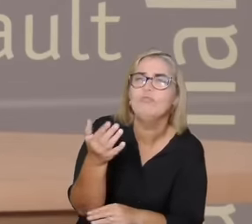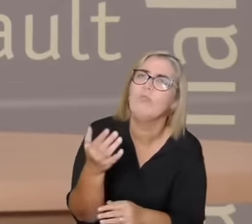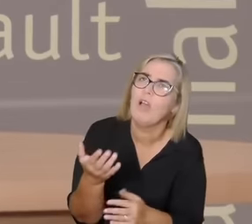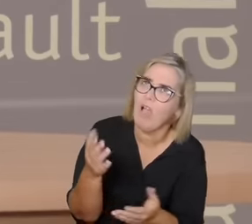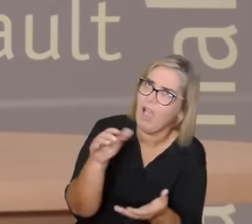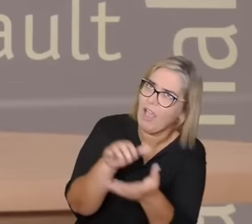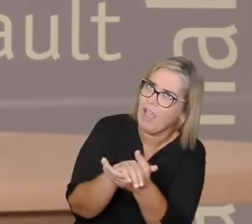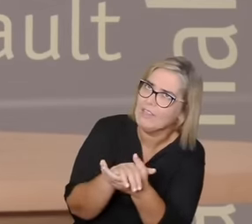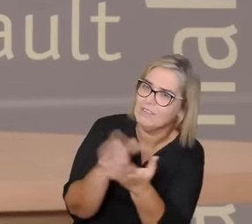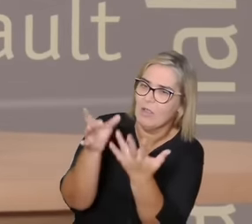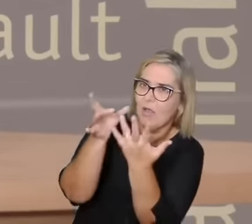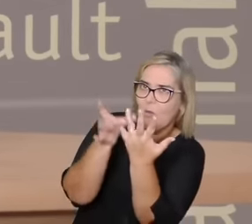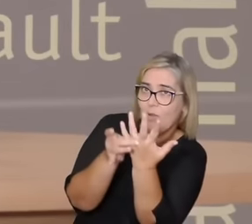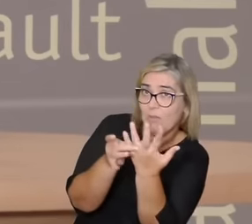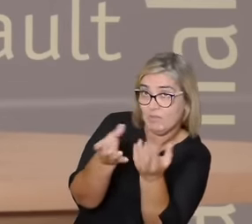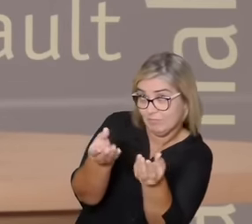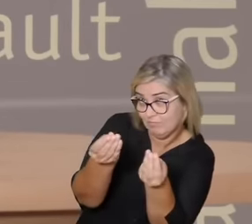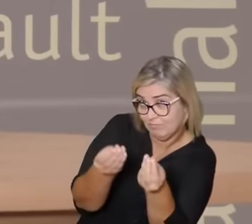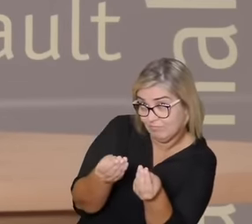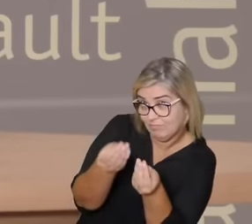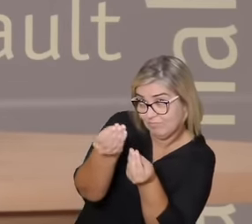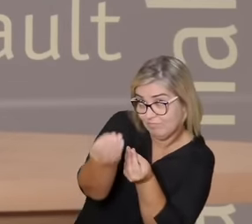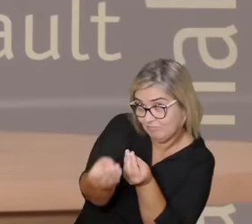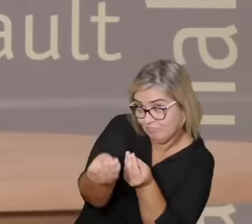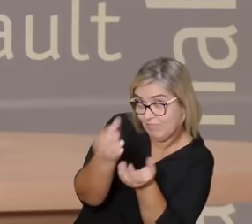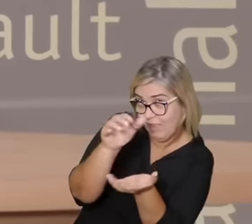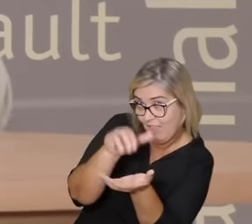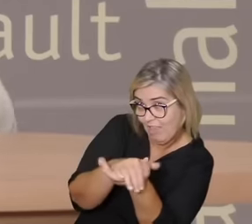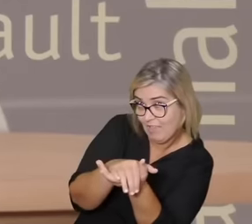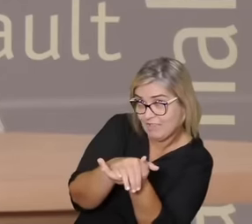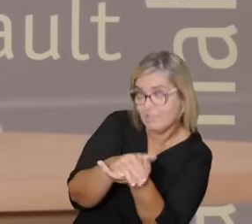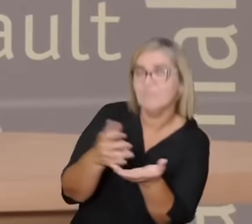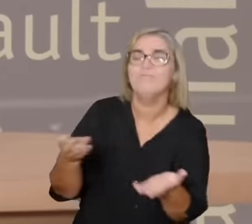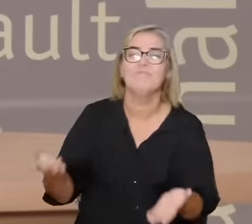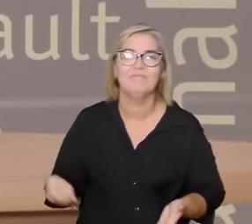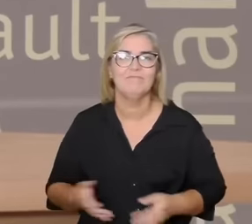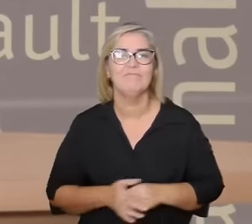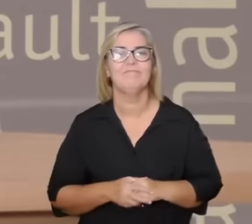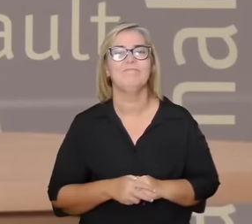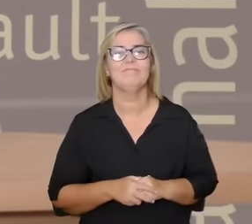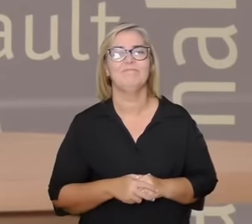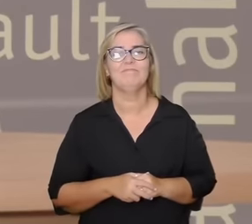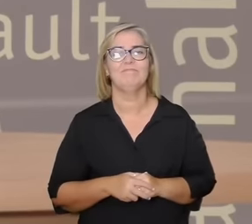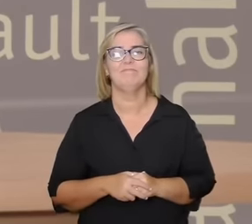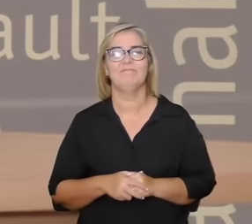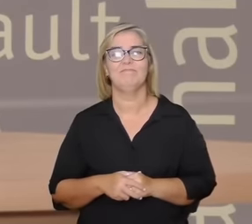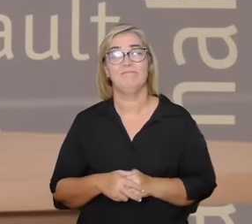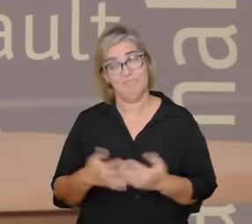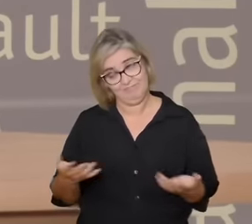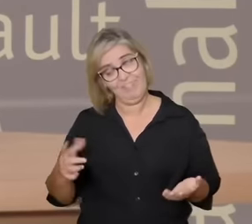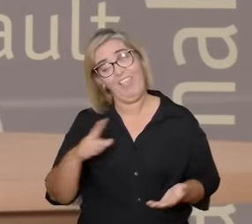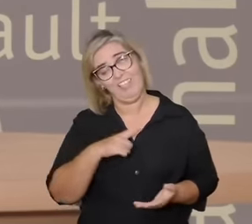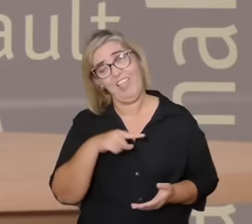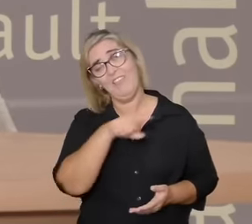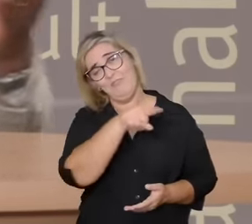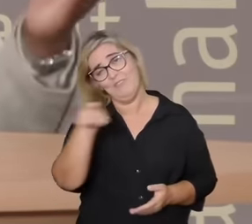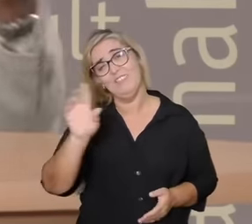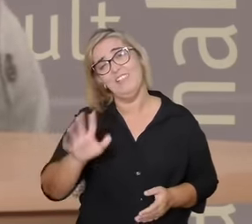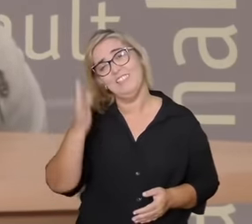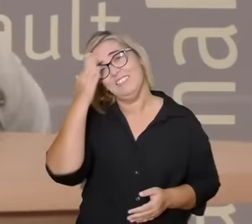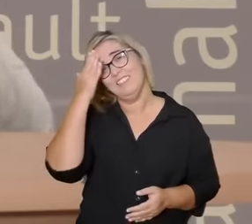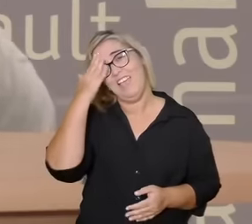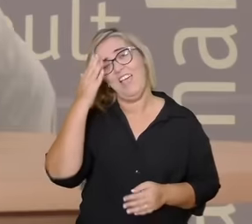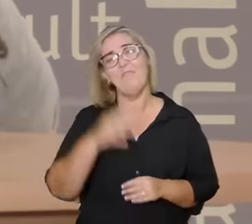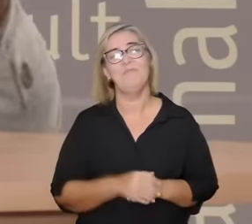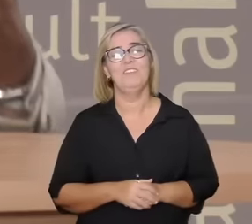com o anel de diamante o anel de compromisso dando o anel para aquela pessoa que ama tem essa cena essa cena é uma